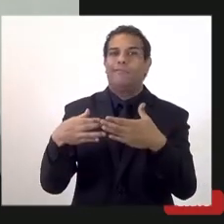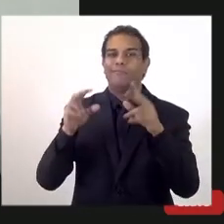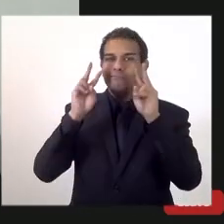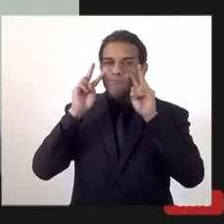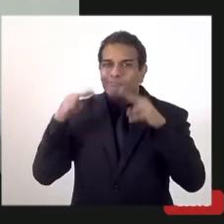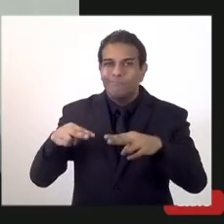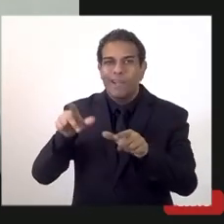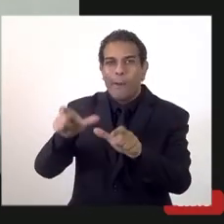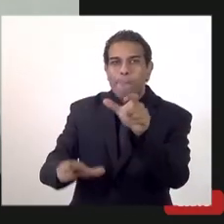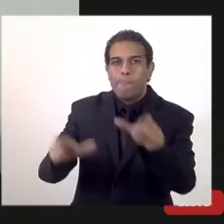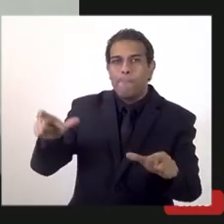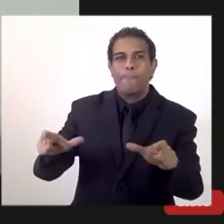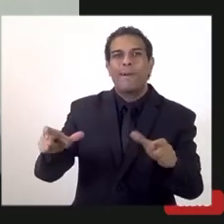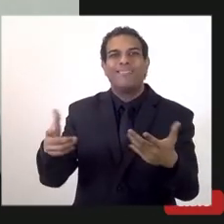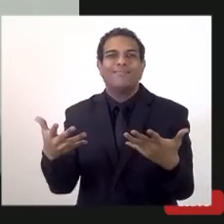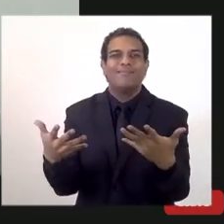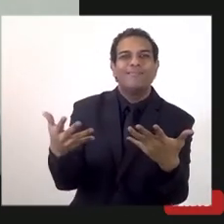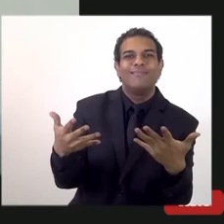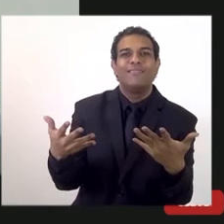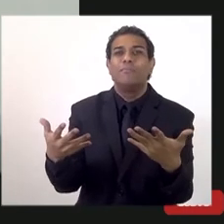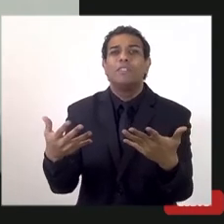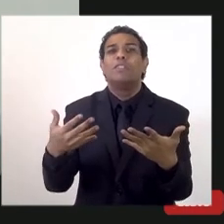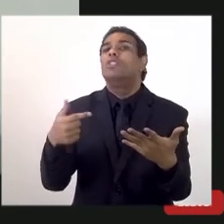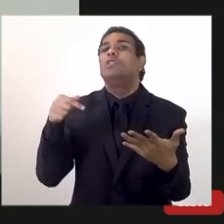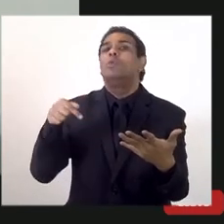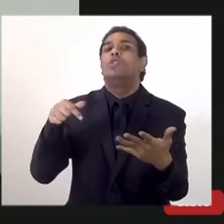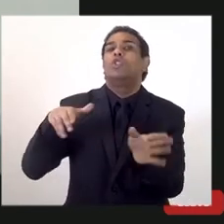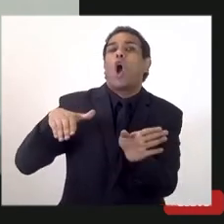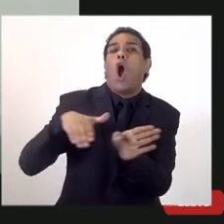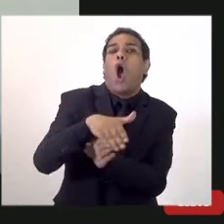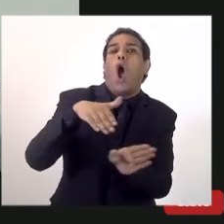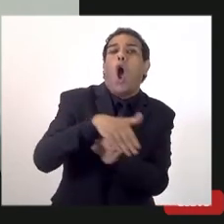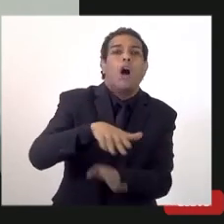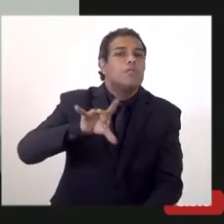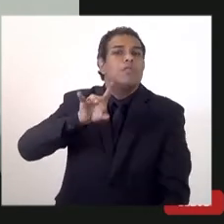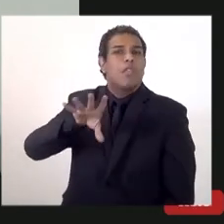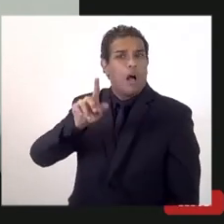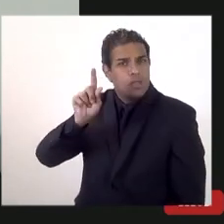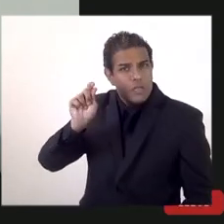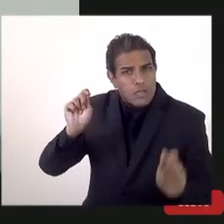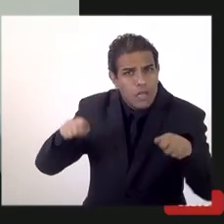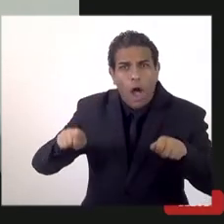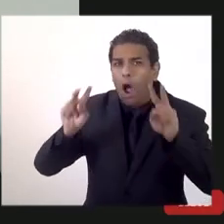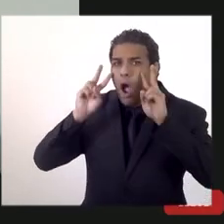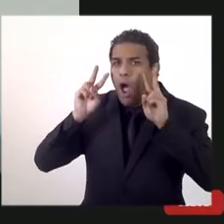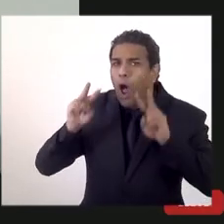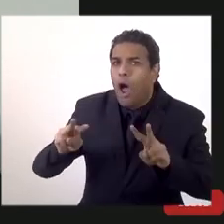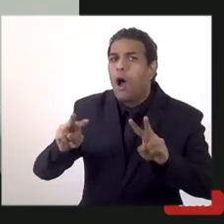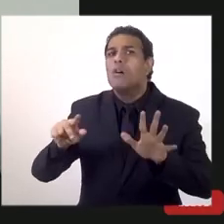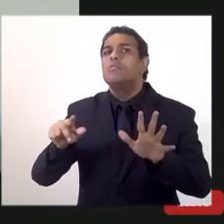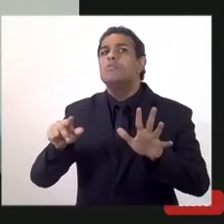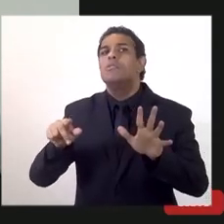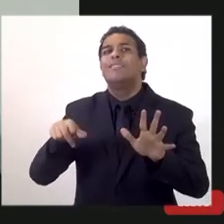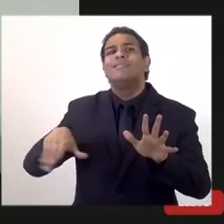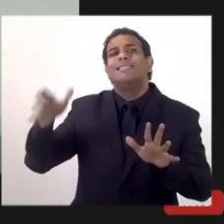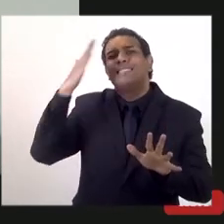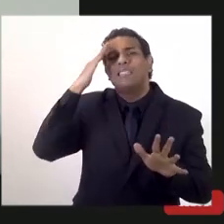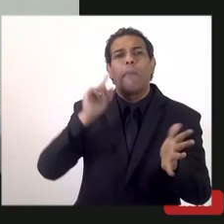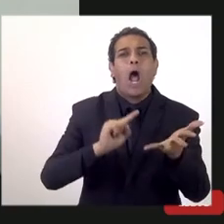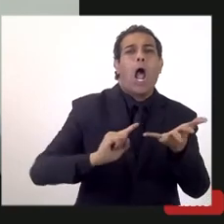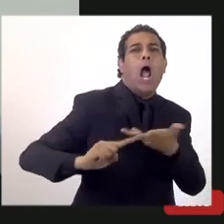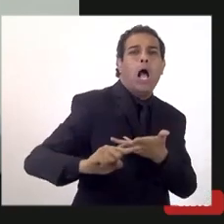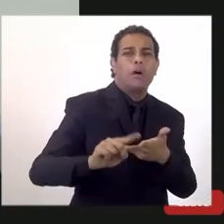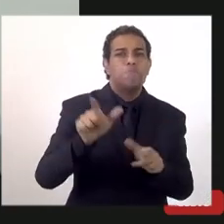tivesse um cunho meramente consultivo mas que esse comitê do qual que a